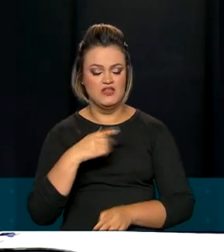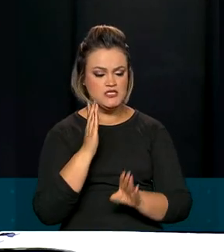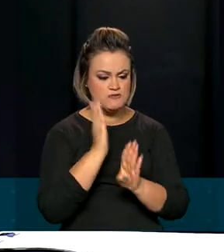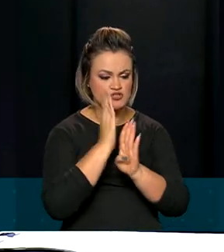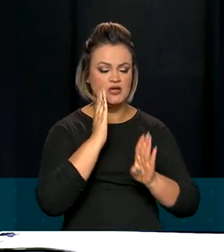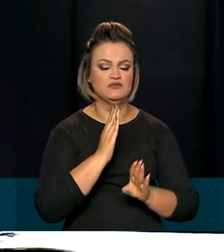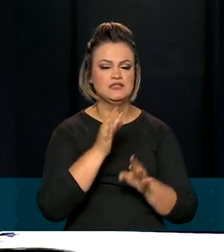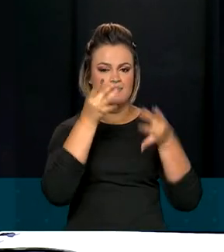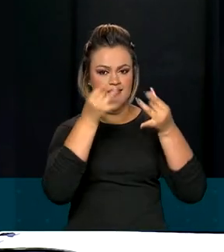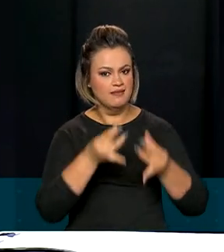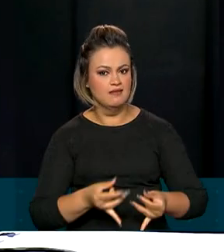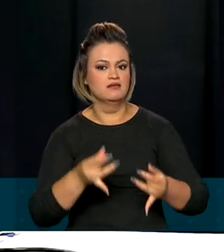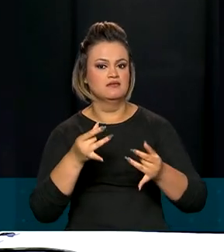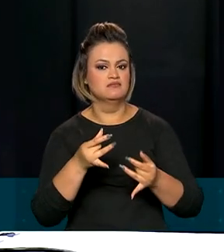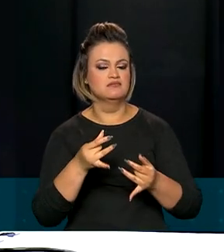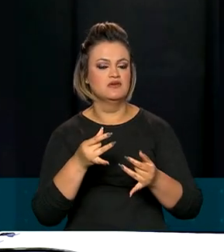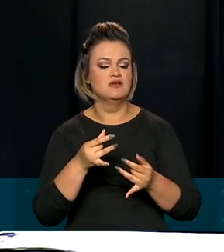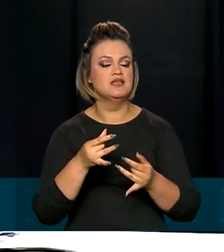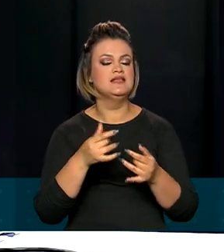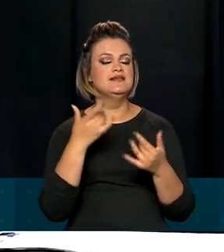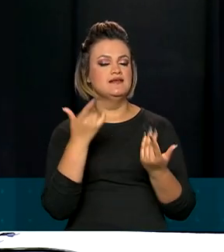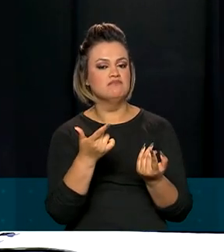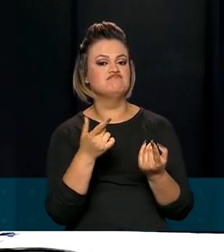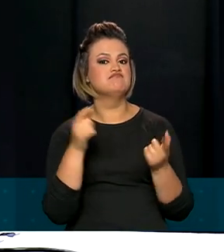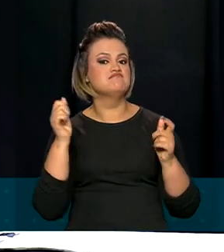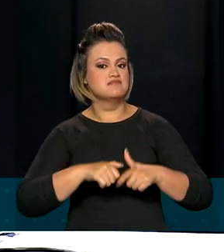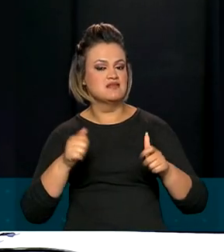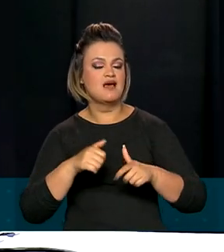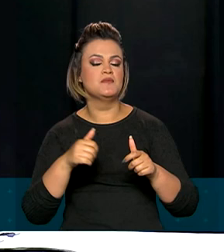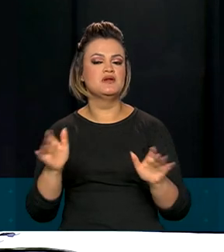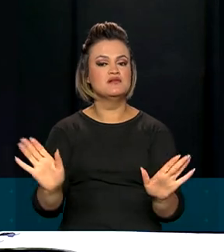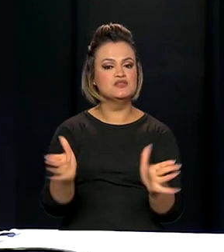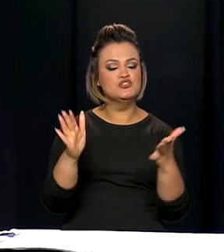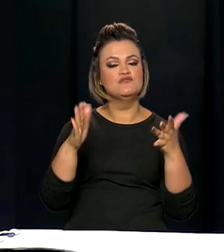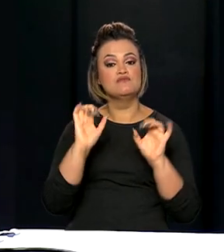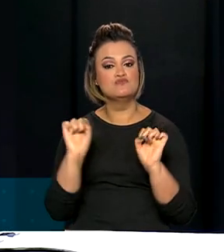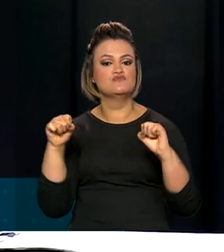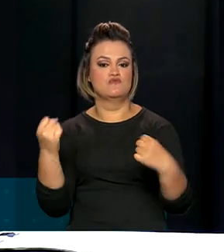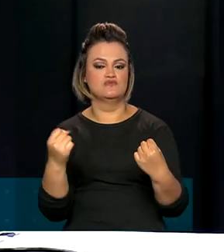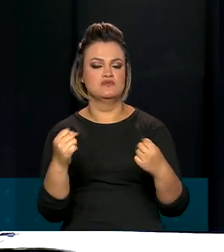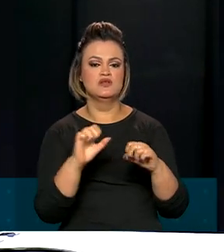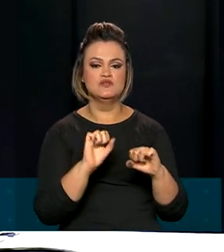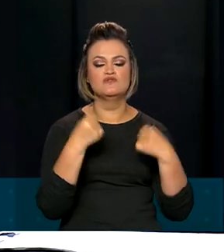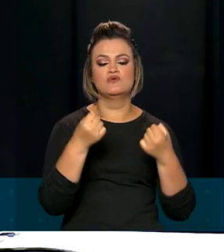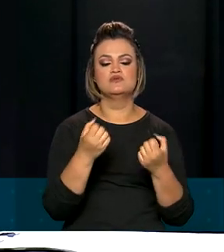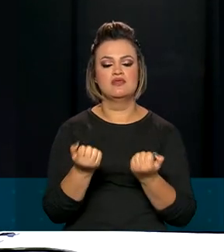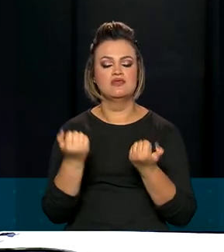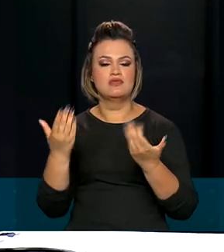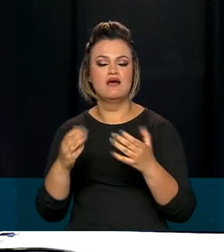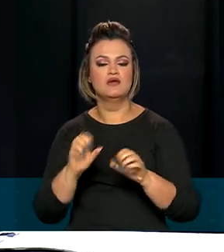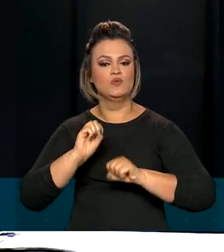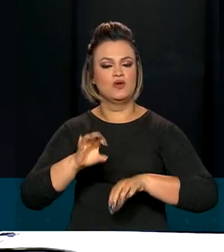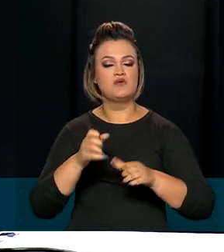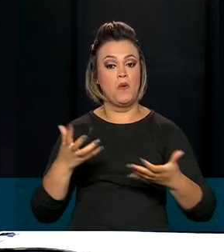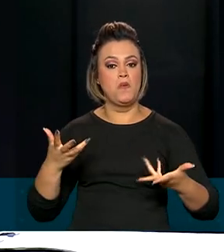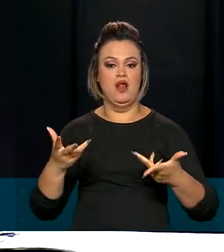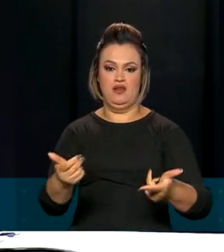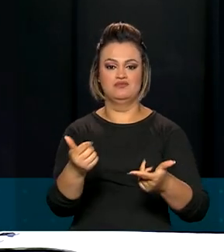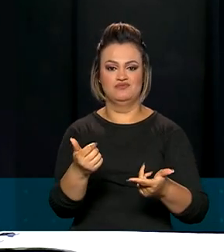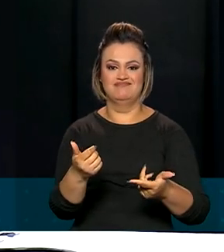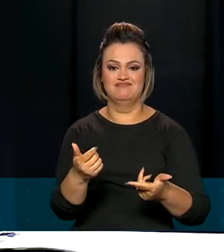diagnóstico detalhado que, inclusive, possibilita fomentar esforços na entrega de uma educação de qualidade